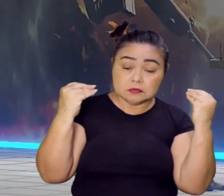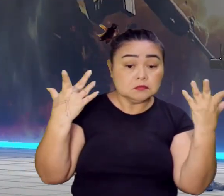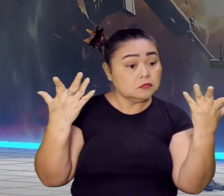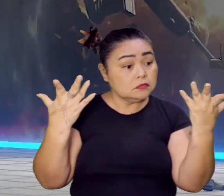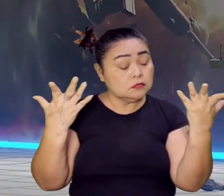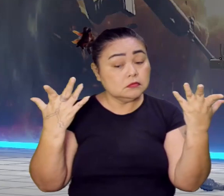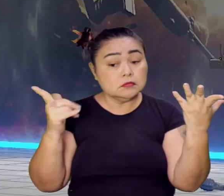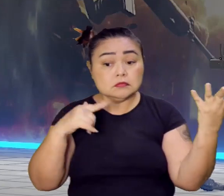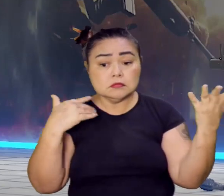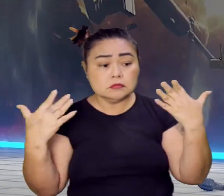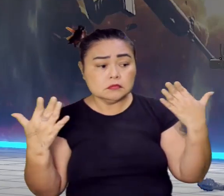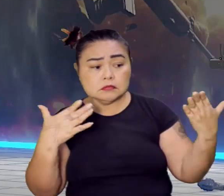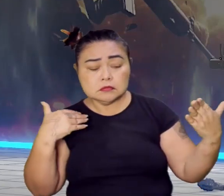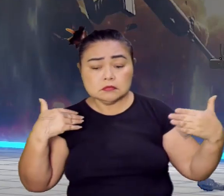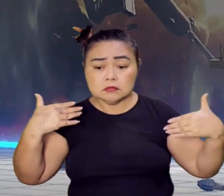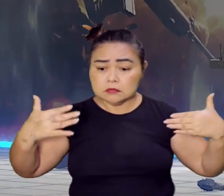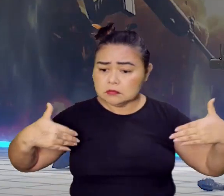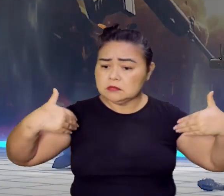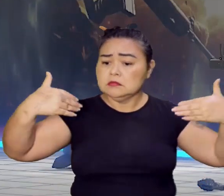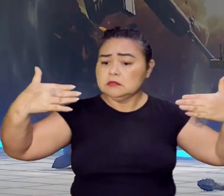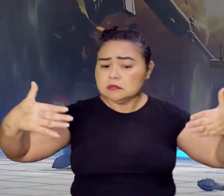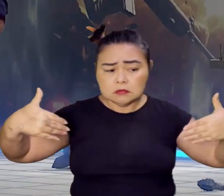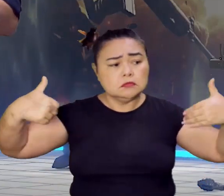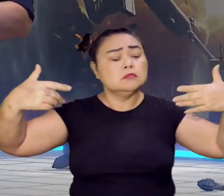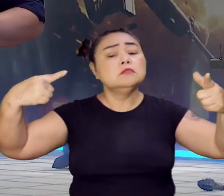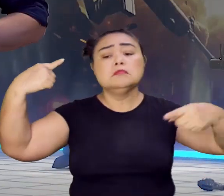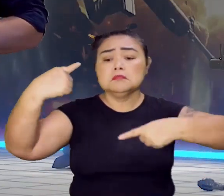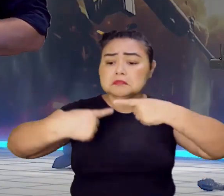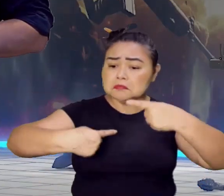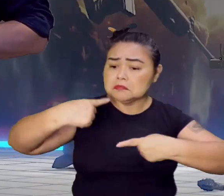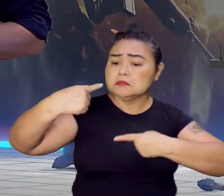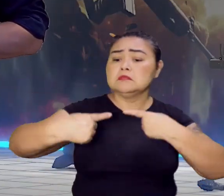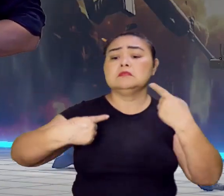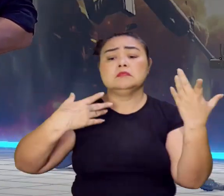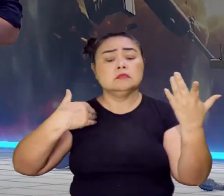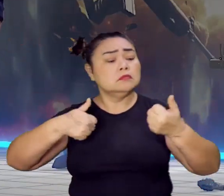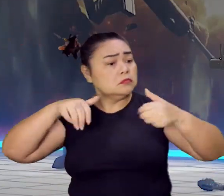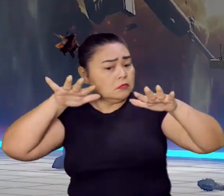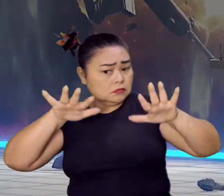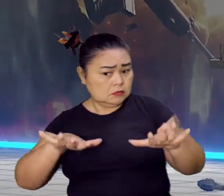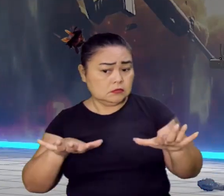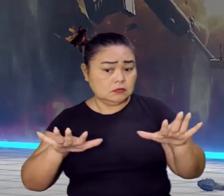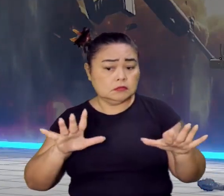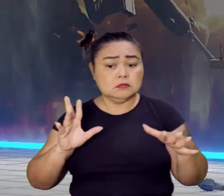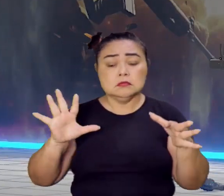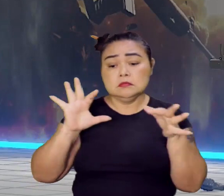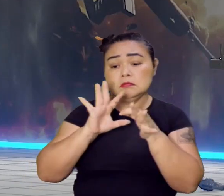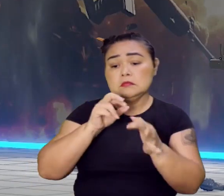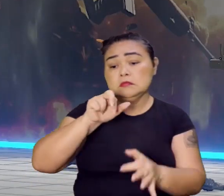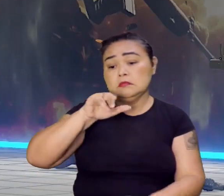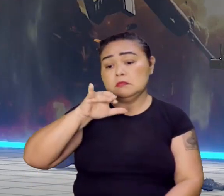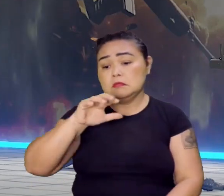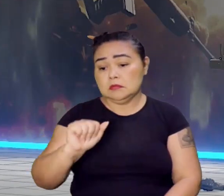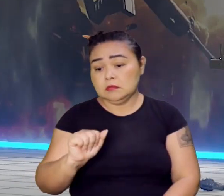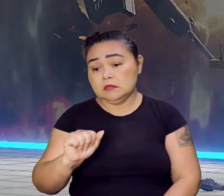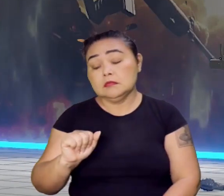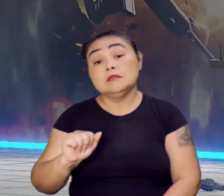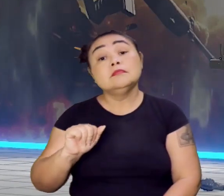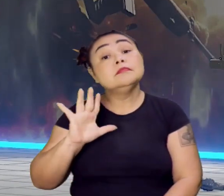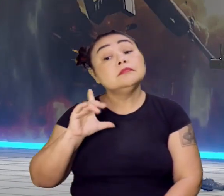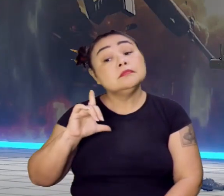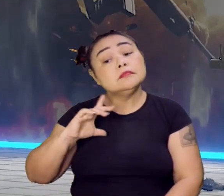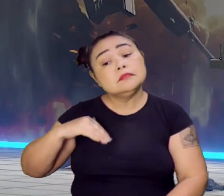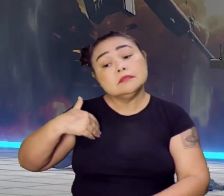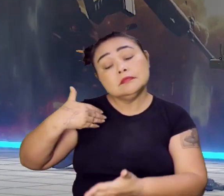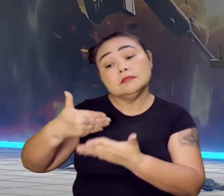Ela vai perdurar essa política por muito tempo. Ela vai estar por muito tempo, essa União Ibérica. Até que nós chegamos no